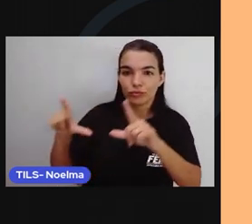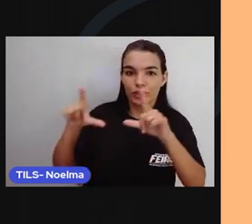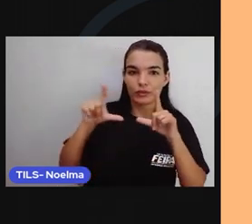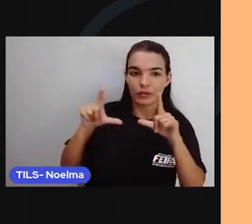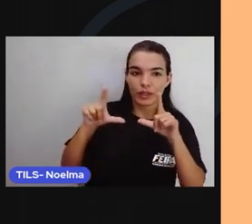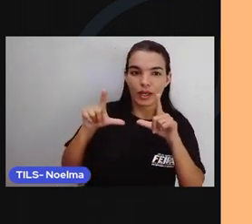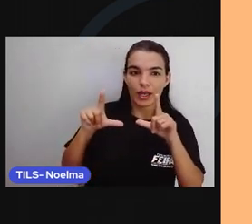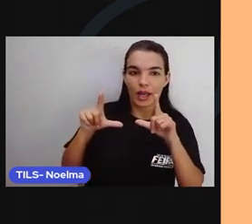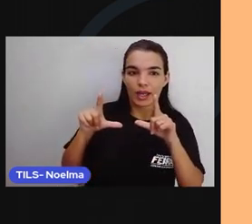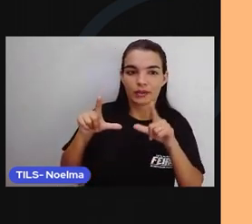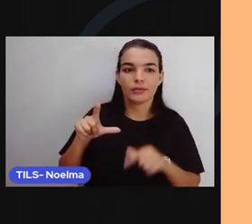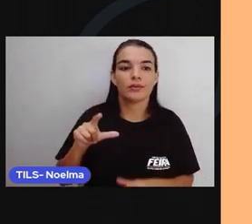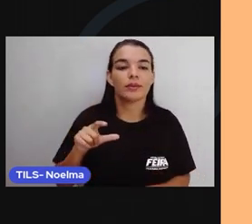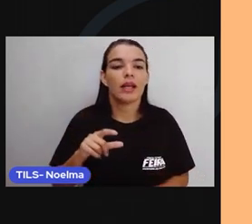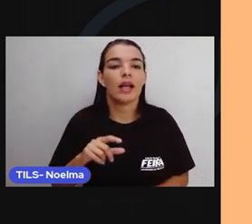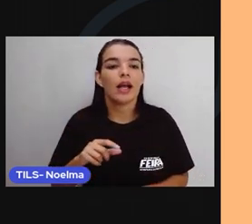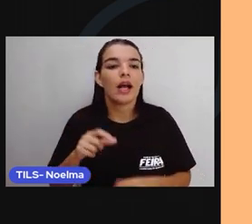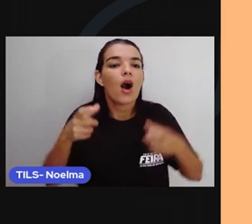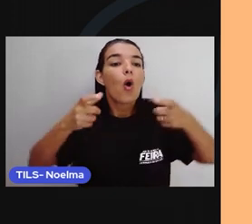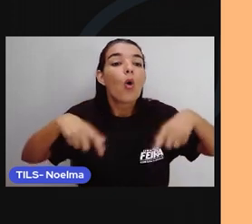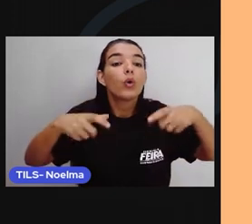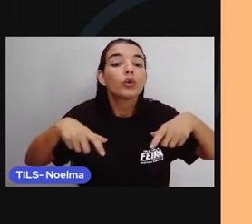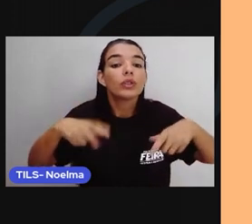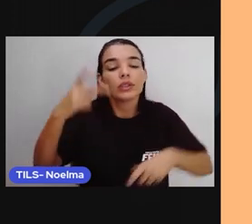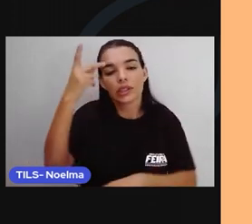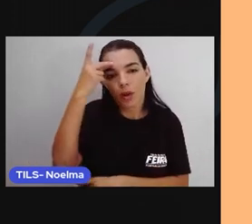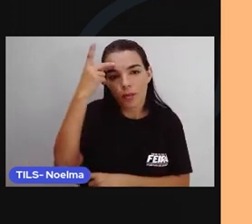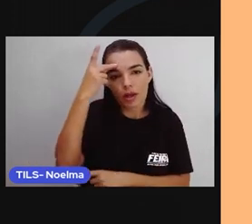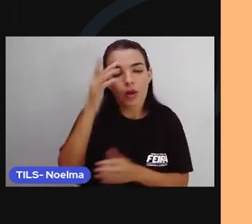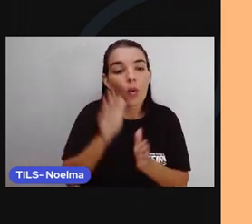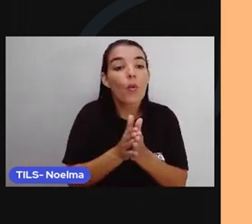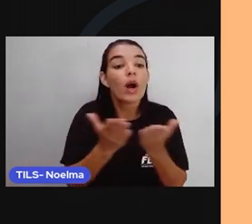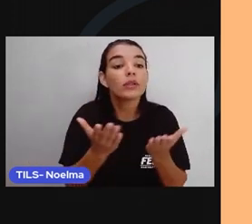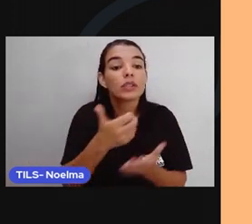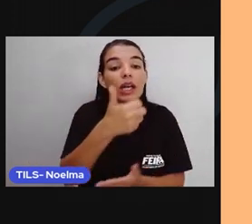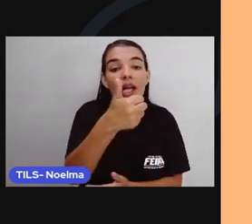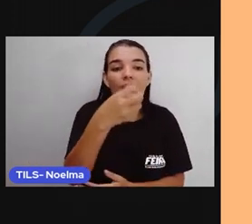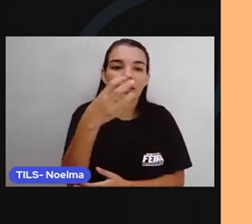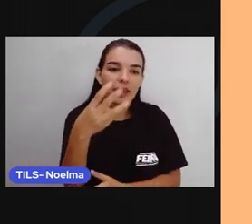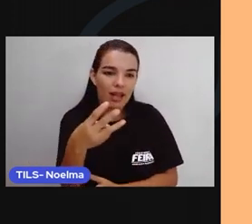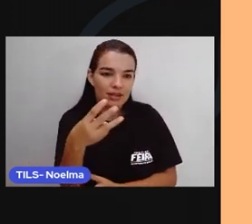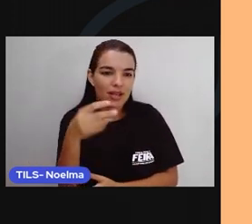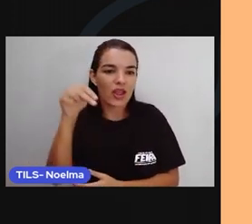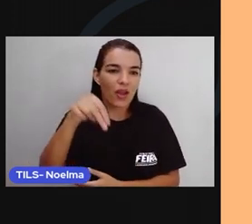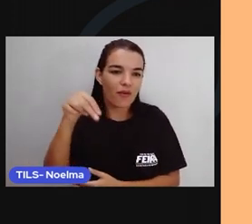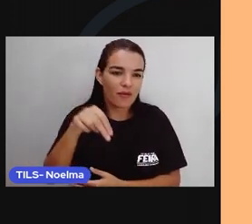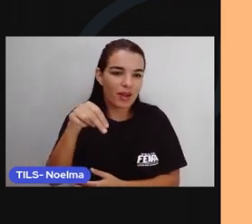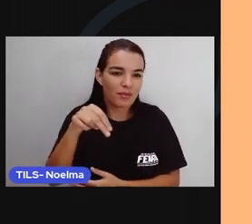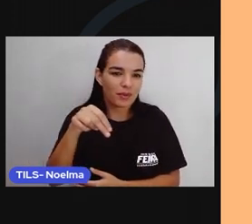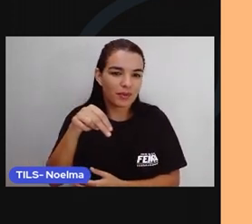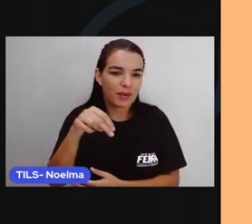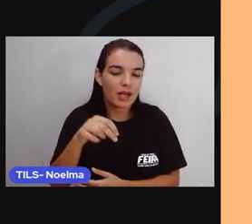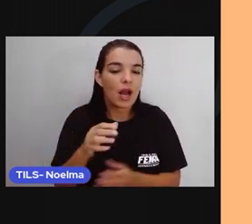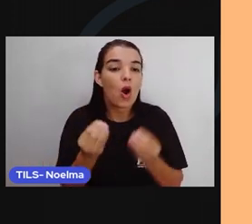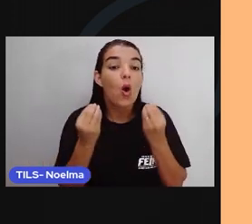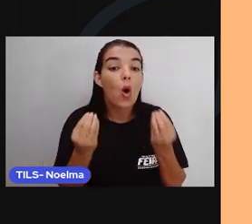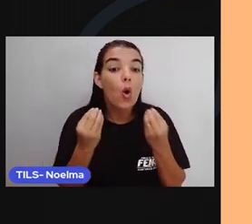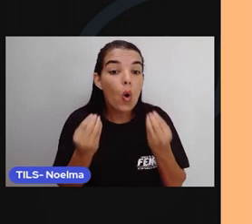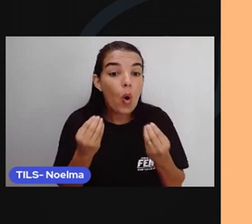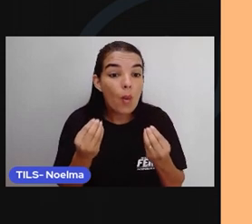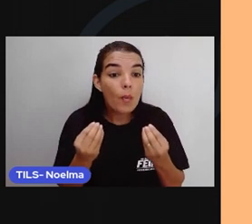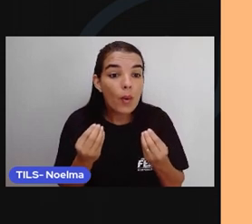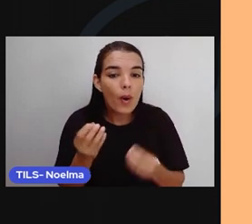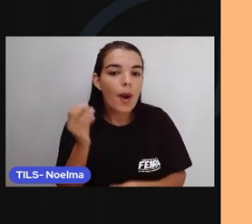Onde? Em São Paulo. Quando? Dia 13 de novembro de 2019. Como? Ao apresentar uma taxa muito